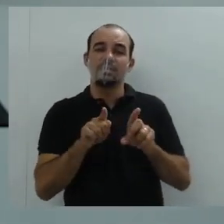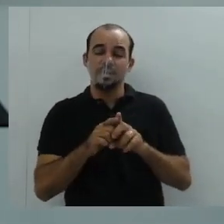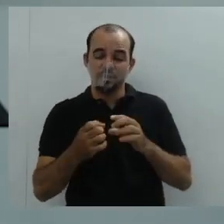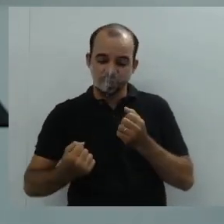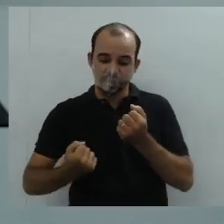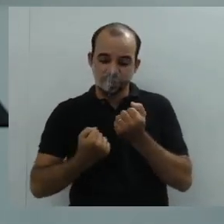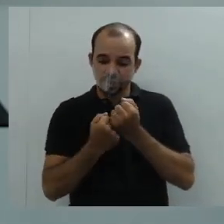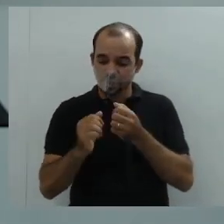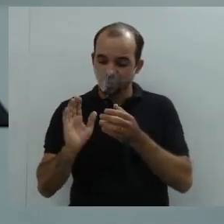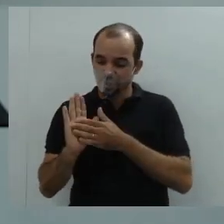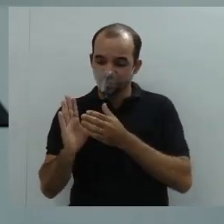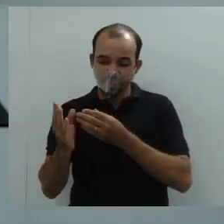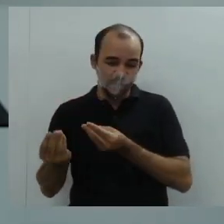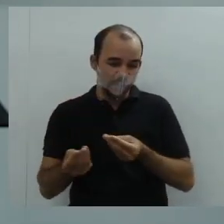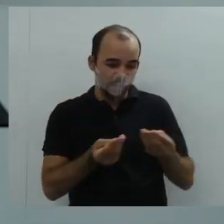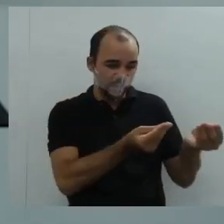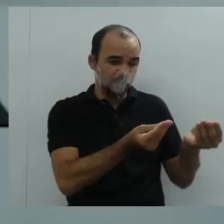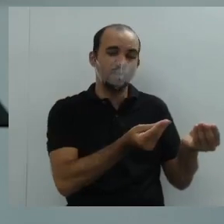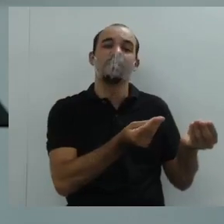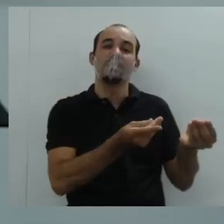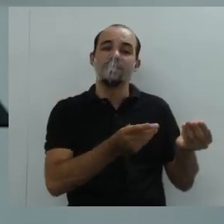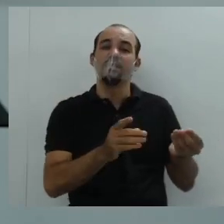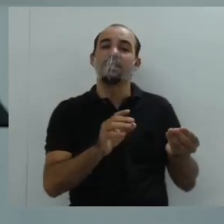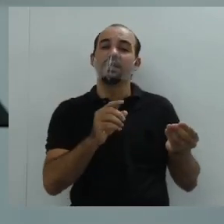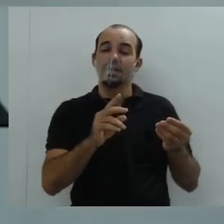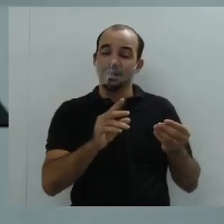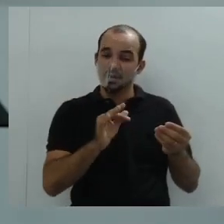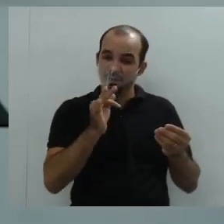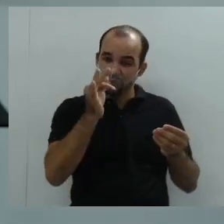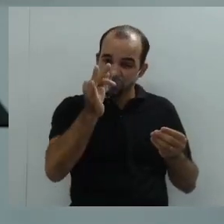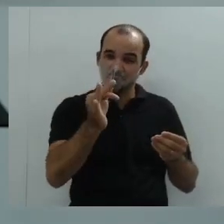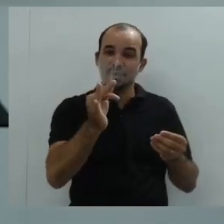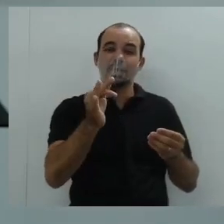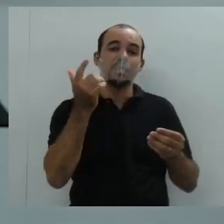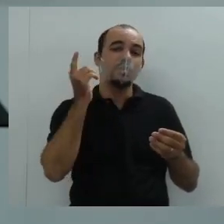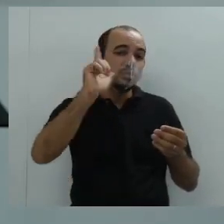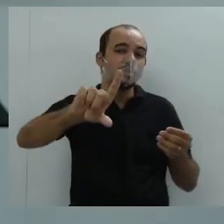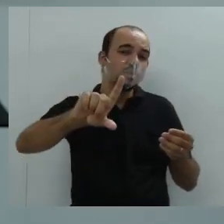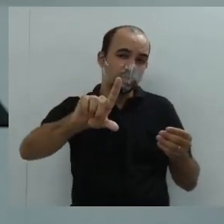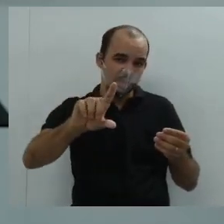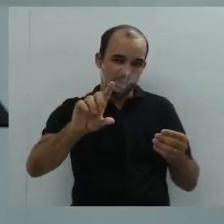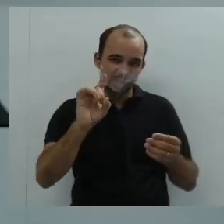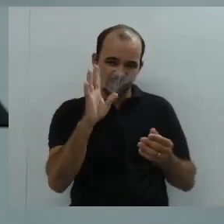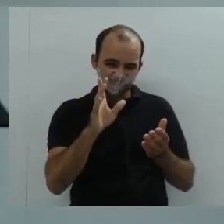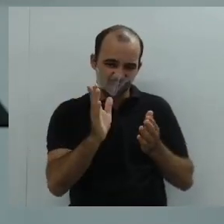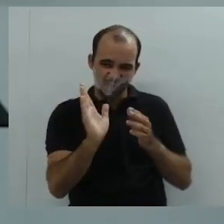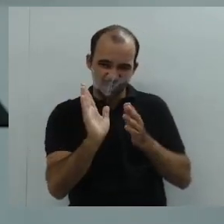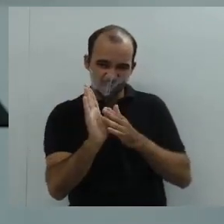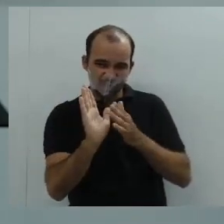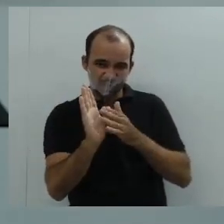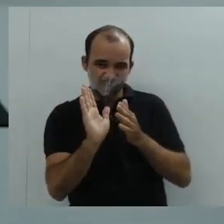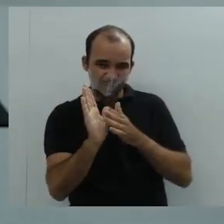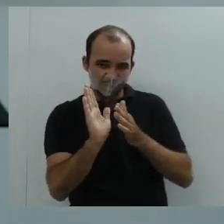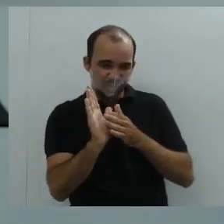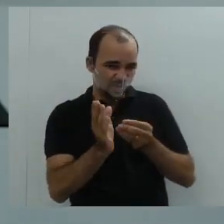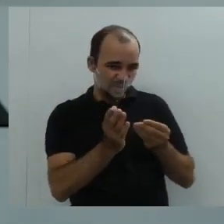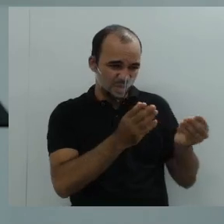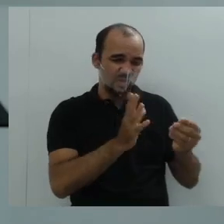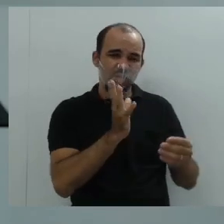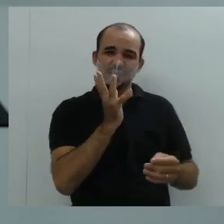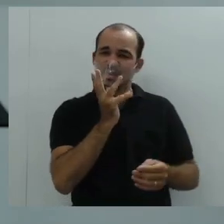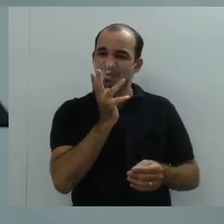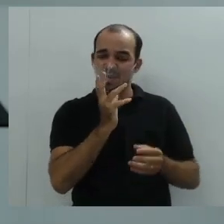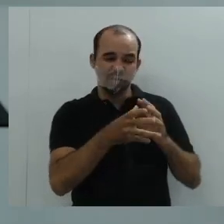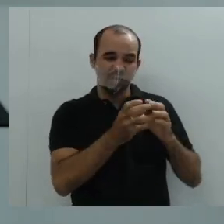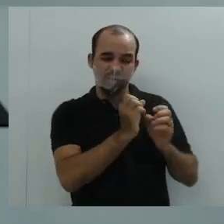mas tenha um agir por trás e um resultado. A gente pode utilizar esse gênero do abaixo assinado, que se